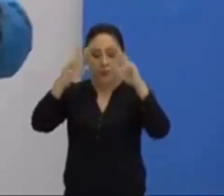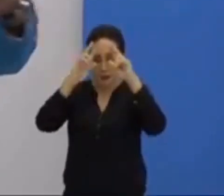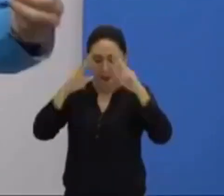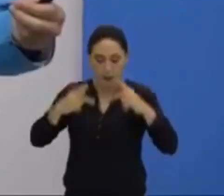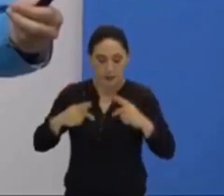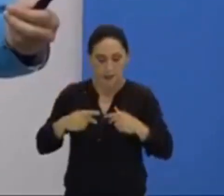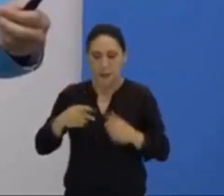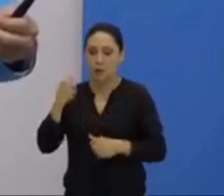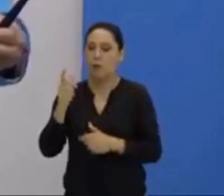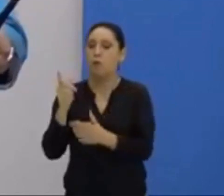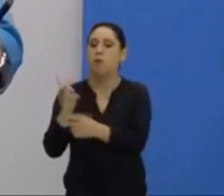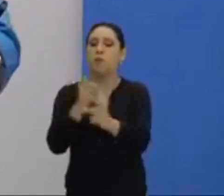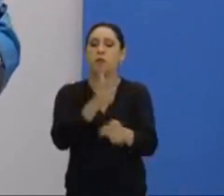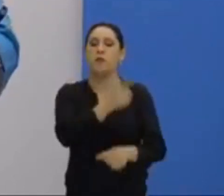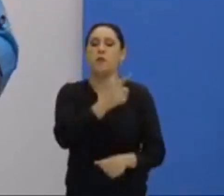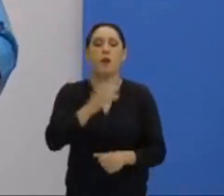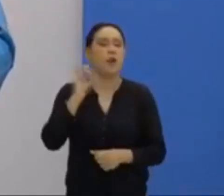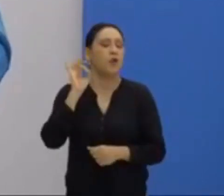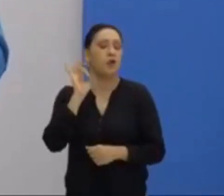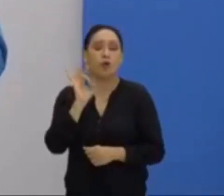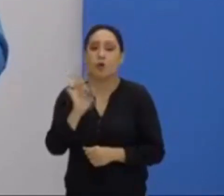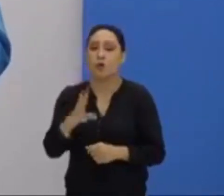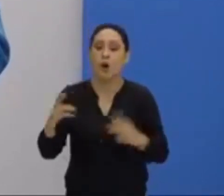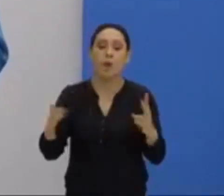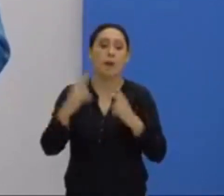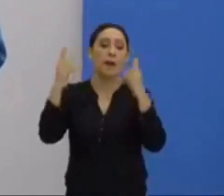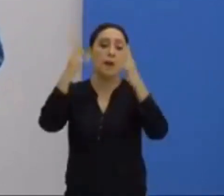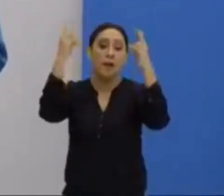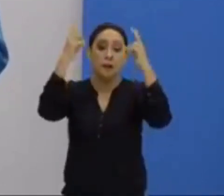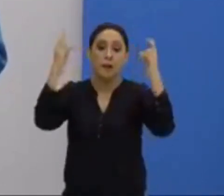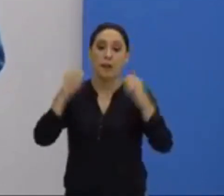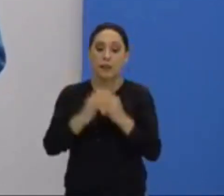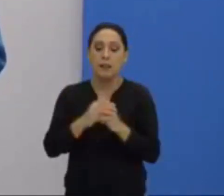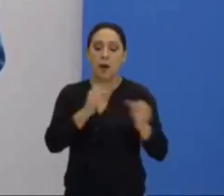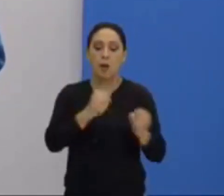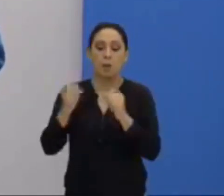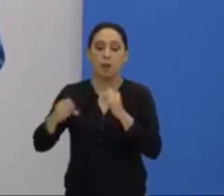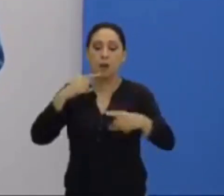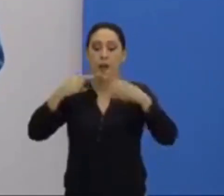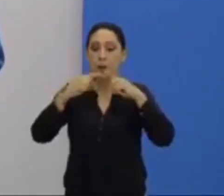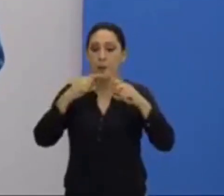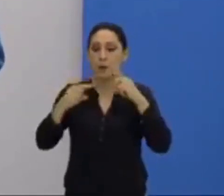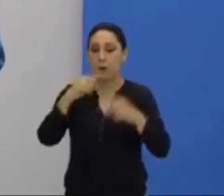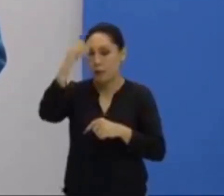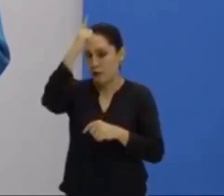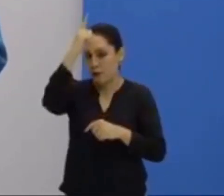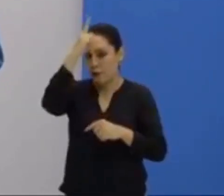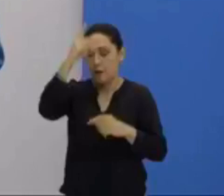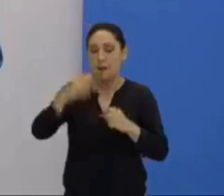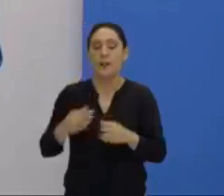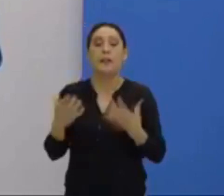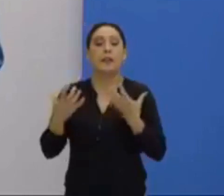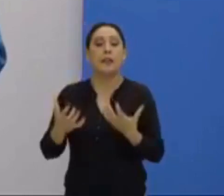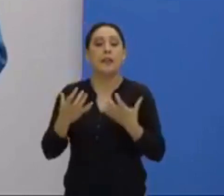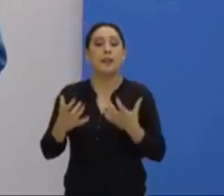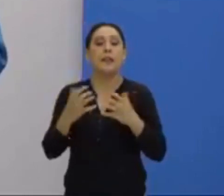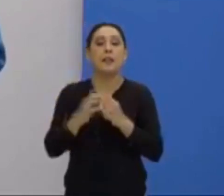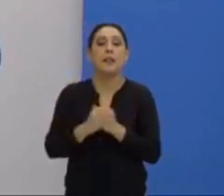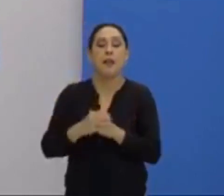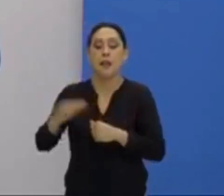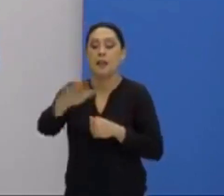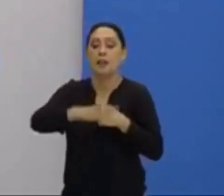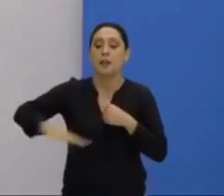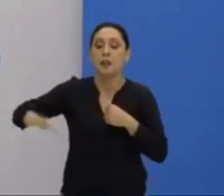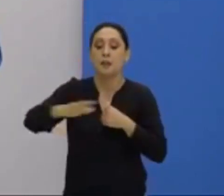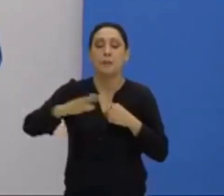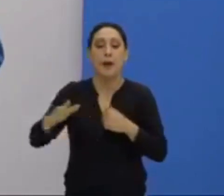matando seres humanos, apenas para referendar o poder político da Alemanha, que buscava o chamado espaço